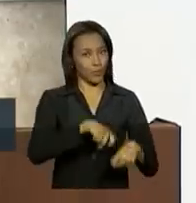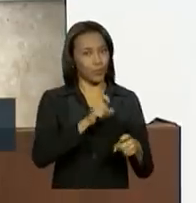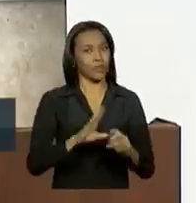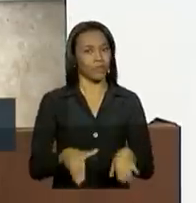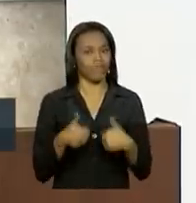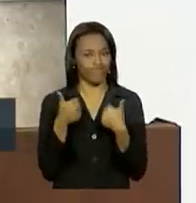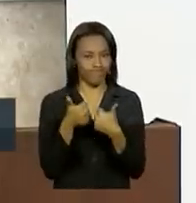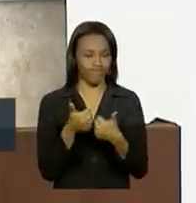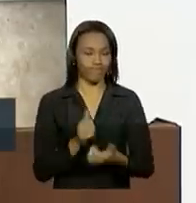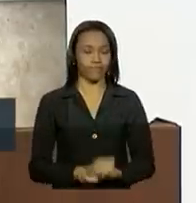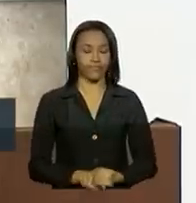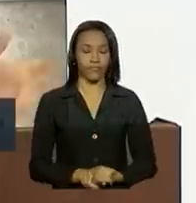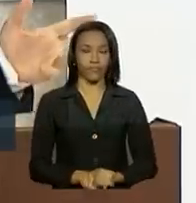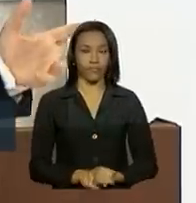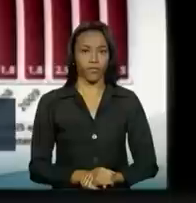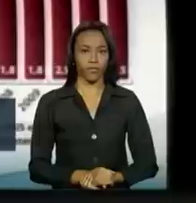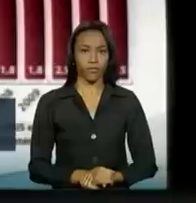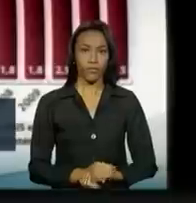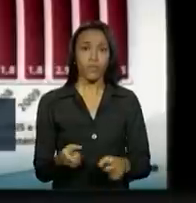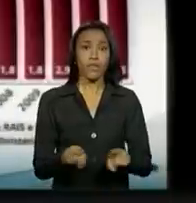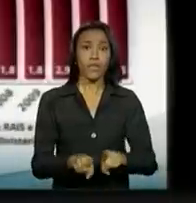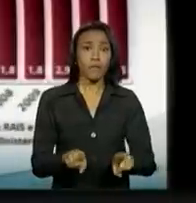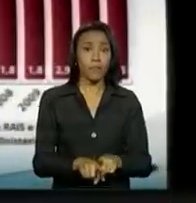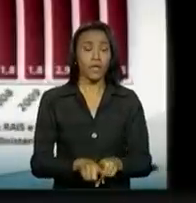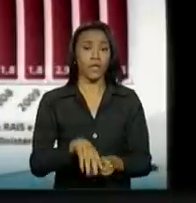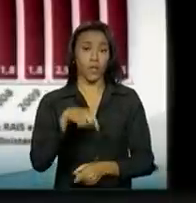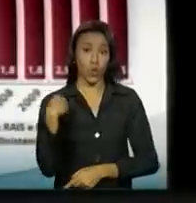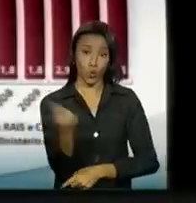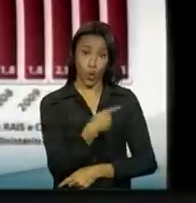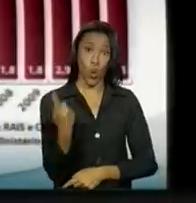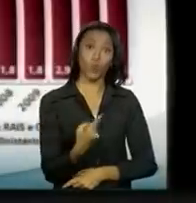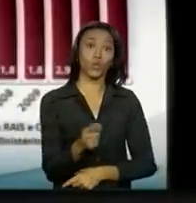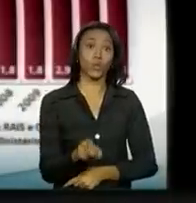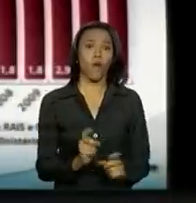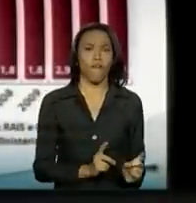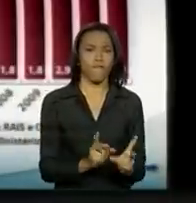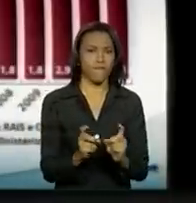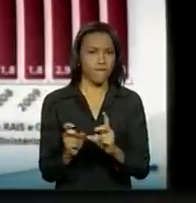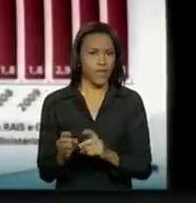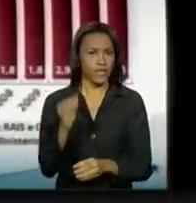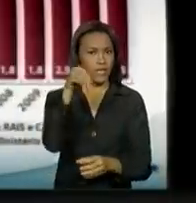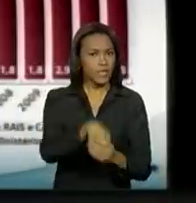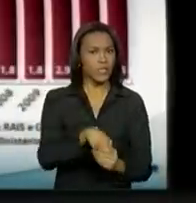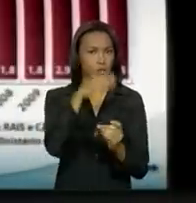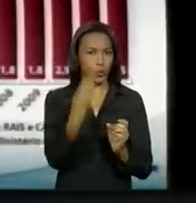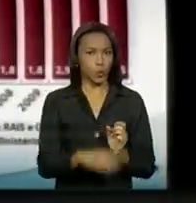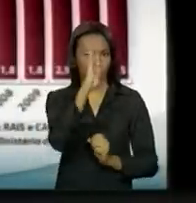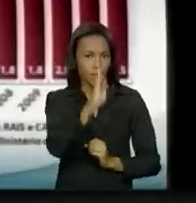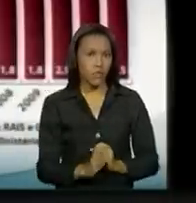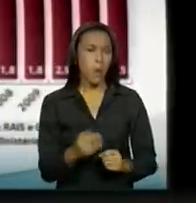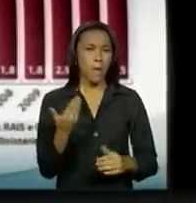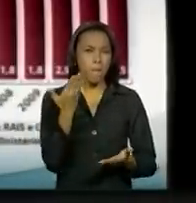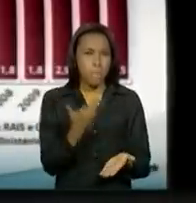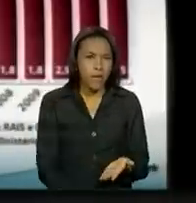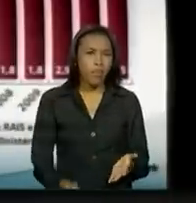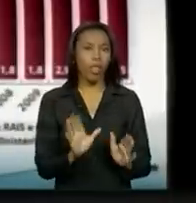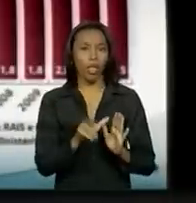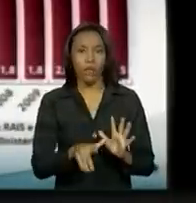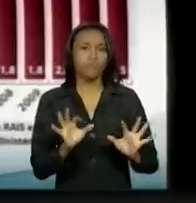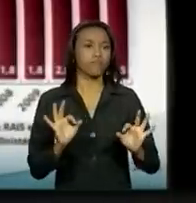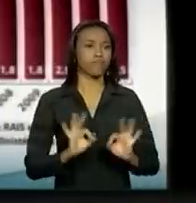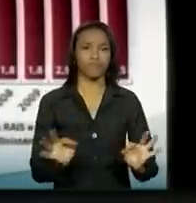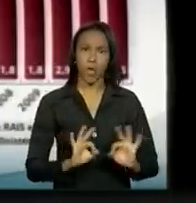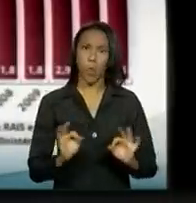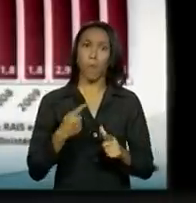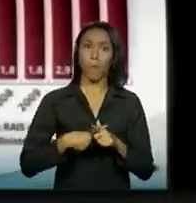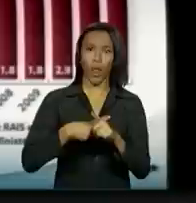adiante. Além disso, o nosso mercado interno não perdeu dinamismo, nem mesmo durante